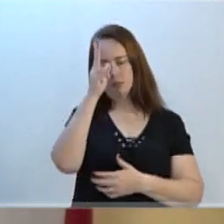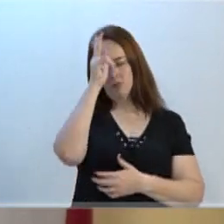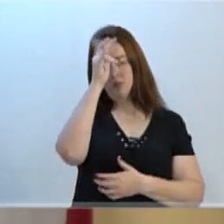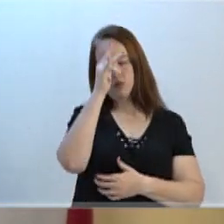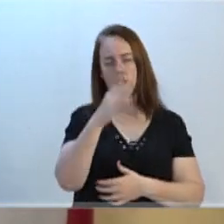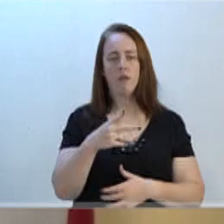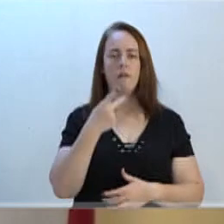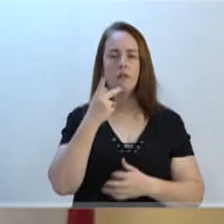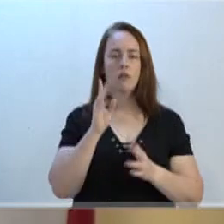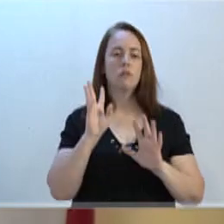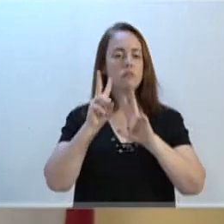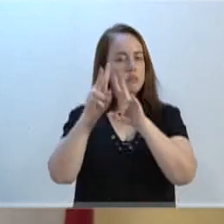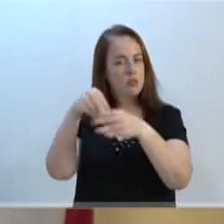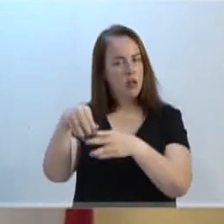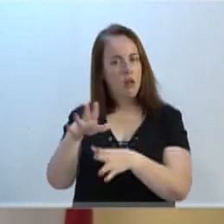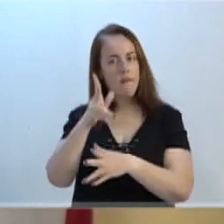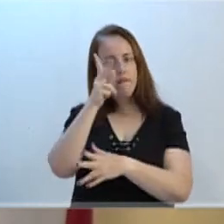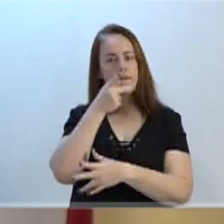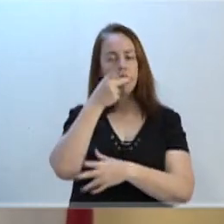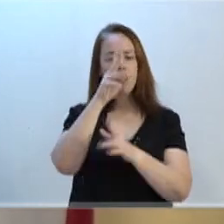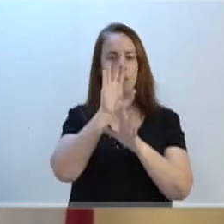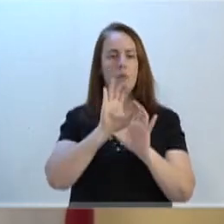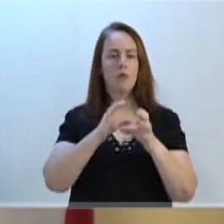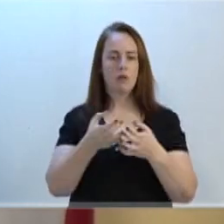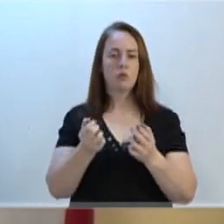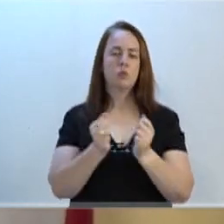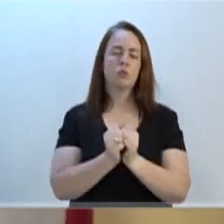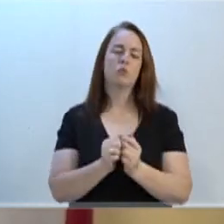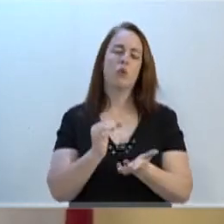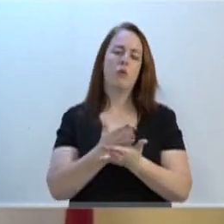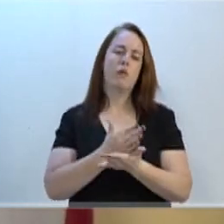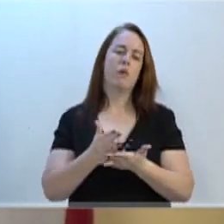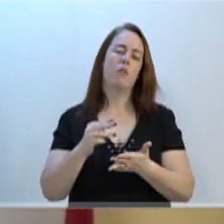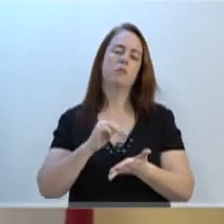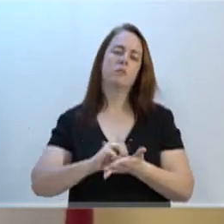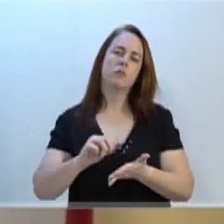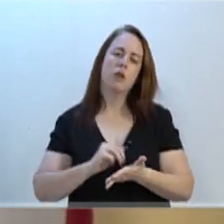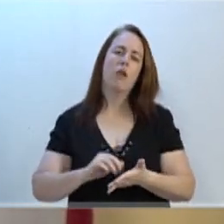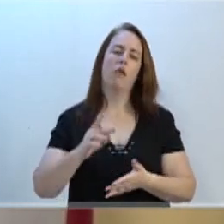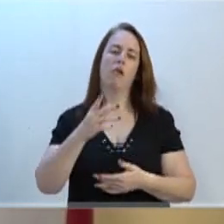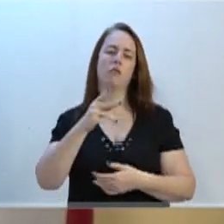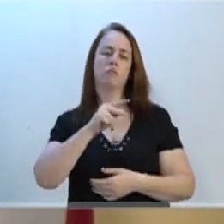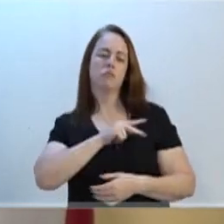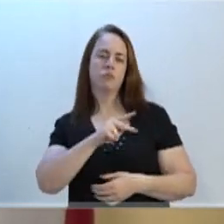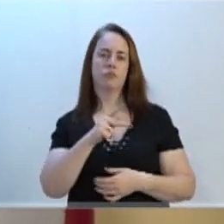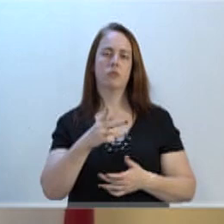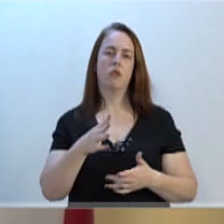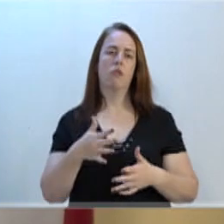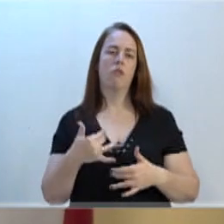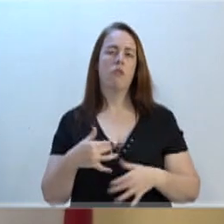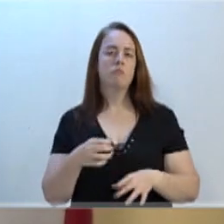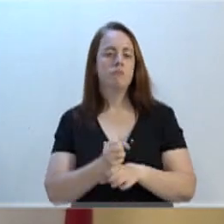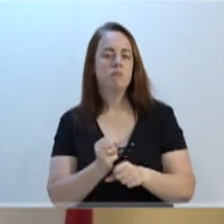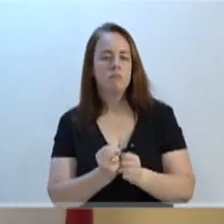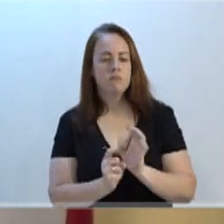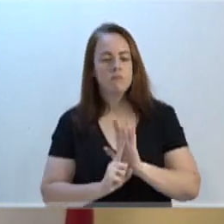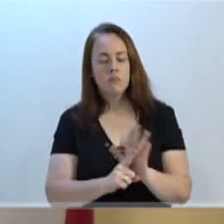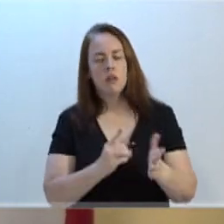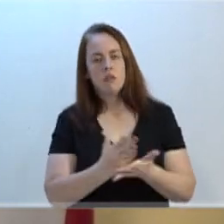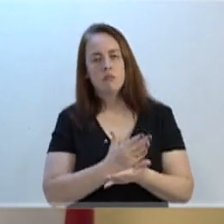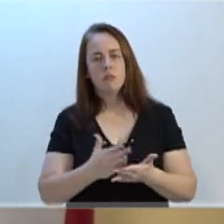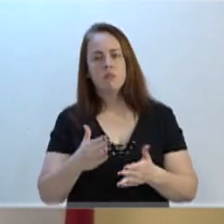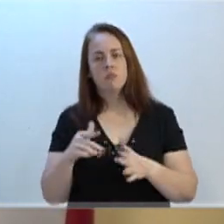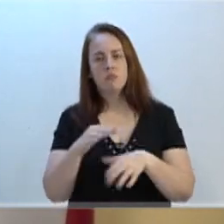Comunidade, juntamente com o prefeito municipal, vários secretários, uma prestação de conta, e várias ações,